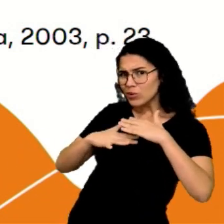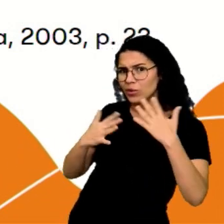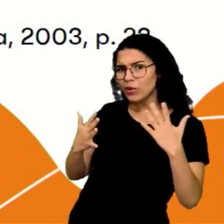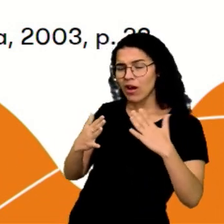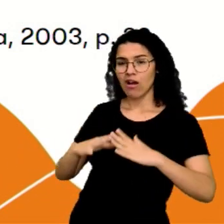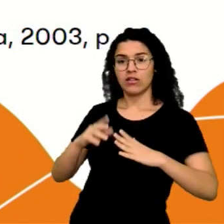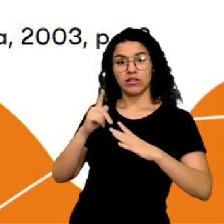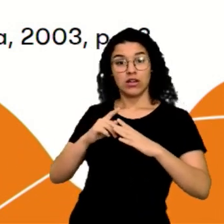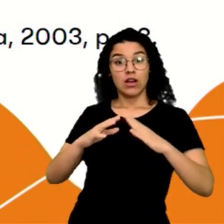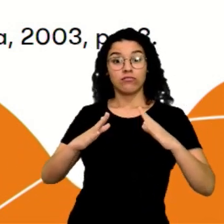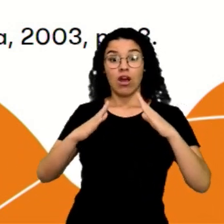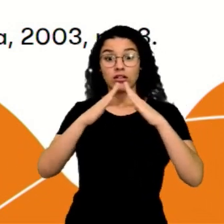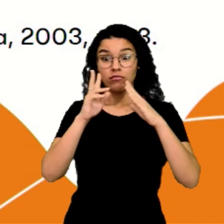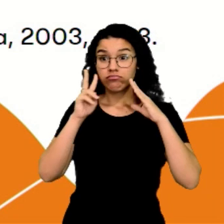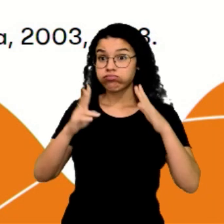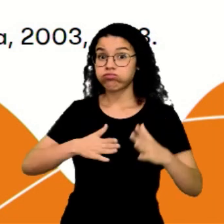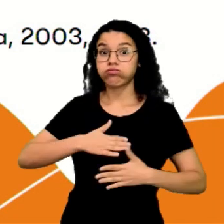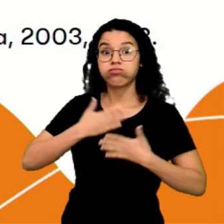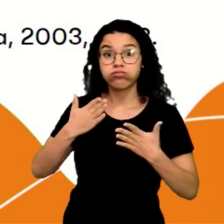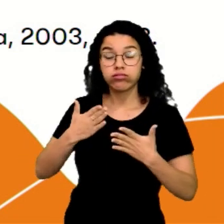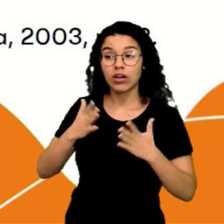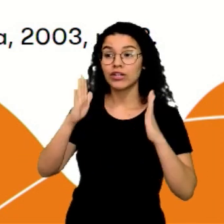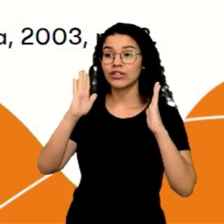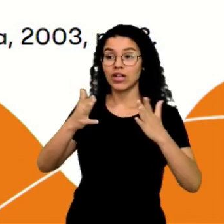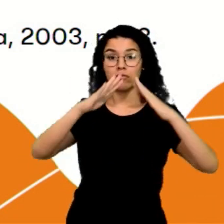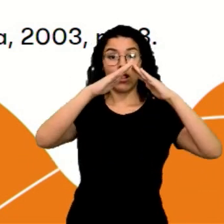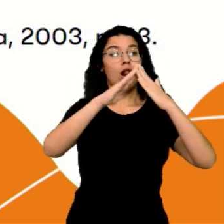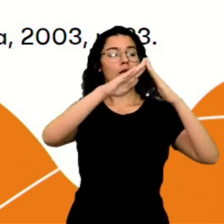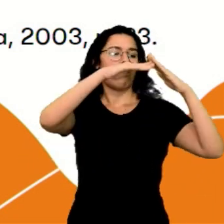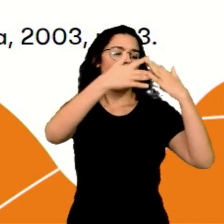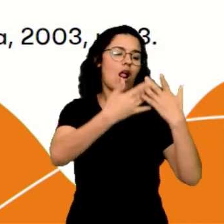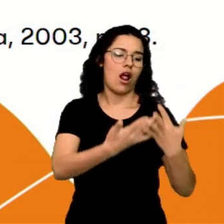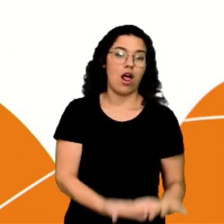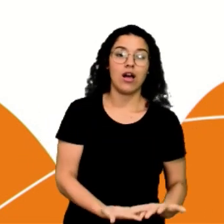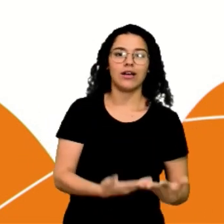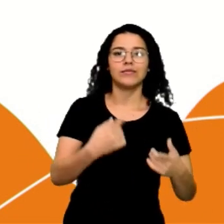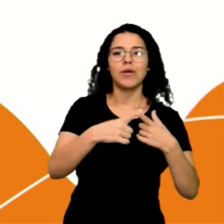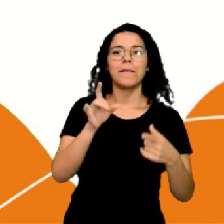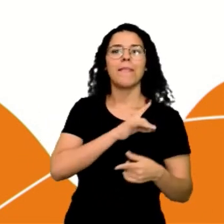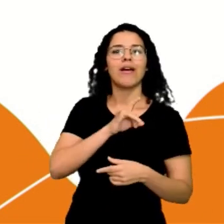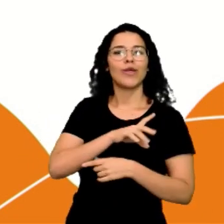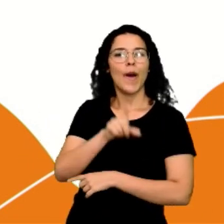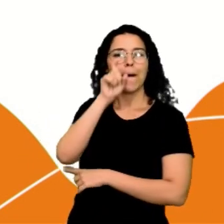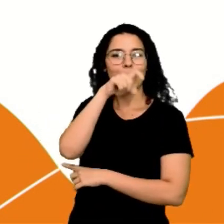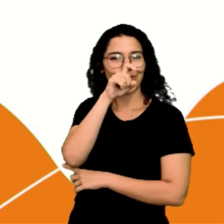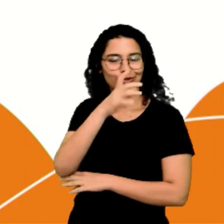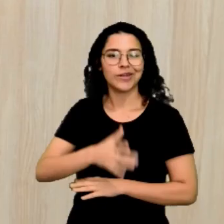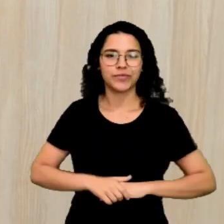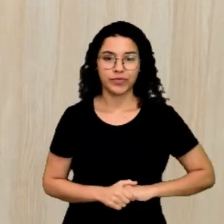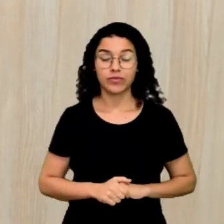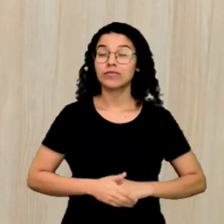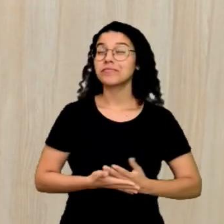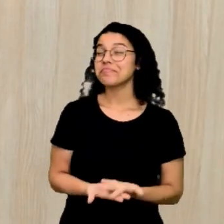janelas esbugalhadas e foi tratando logo de desabar também com medo da bruxa. A questão que a